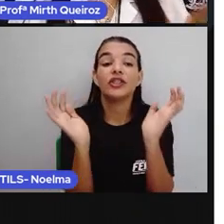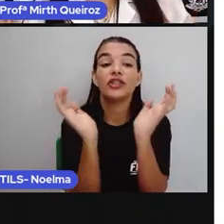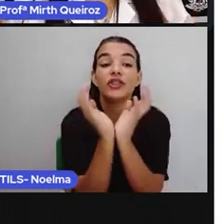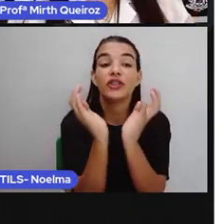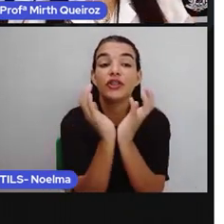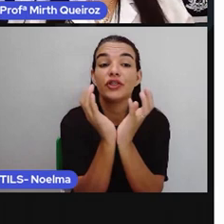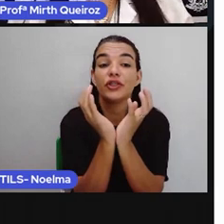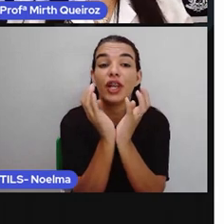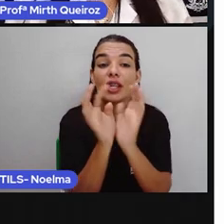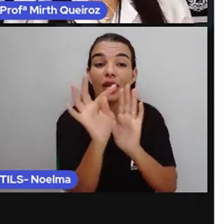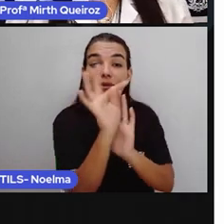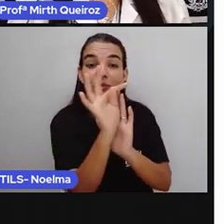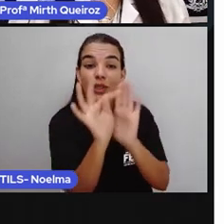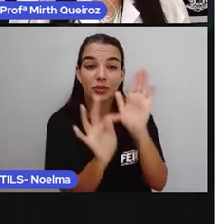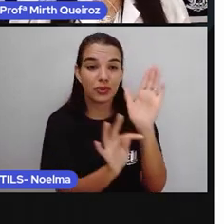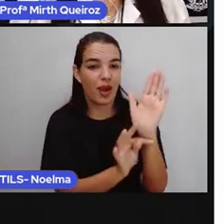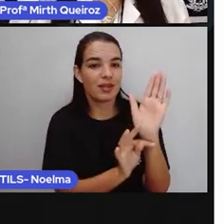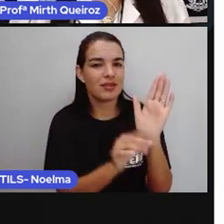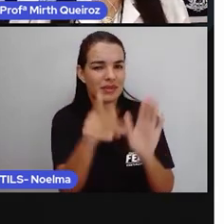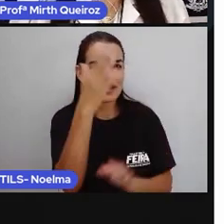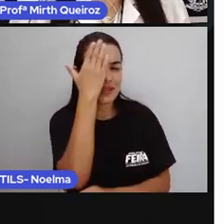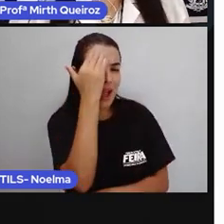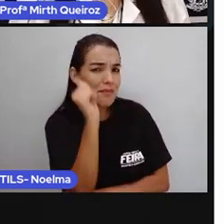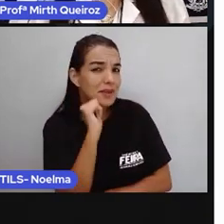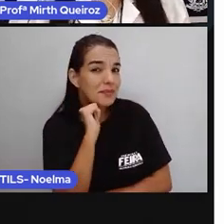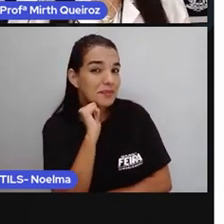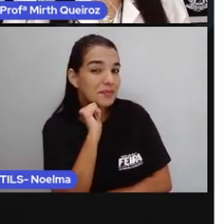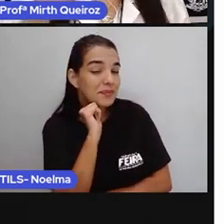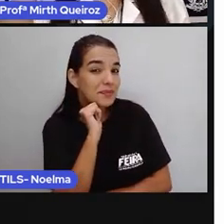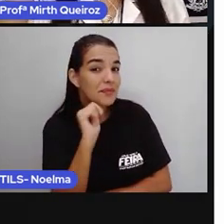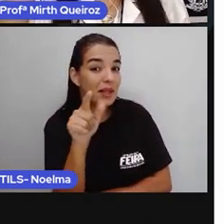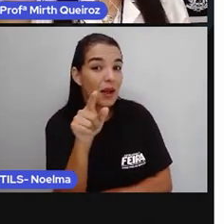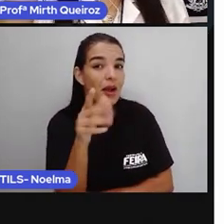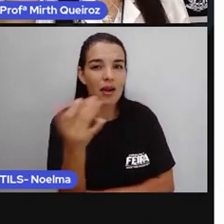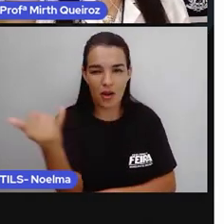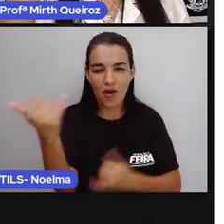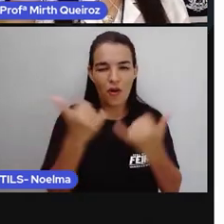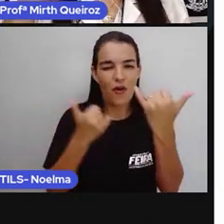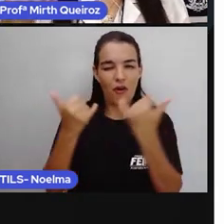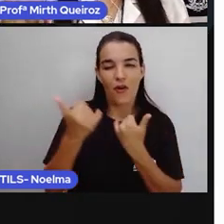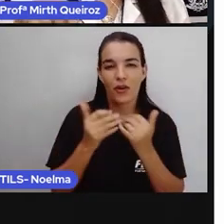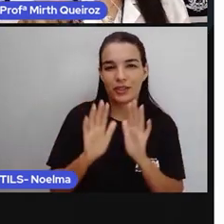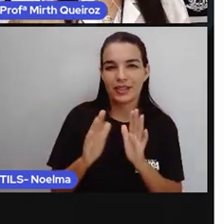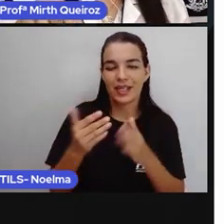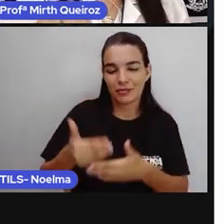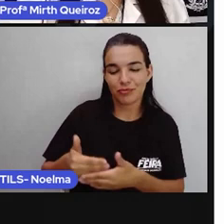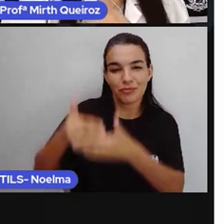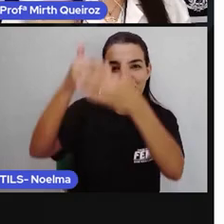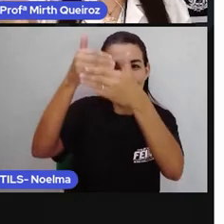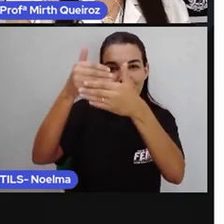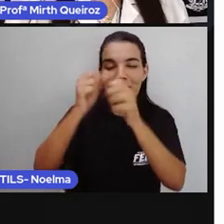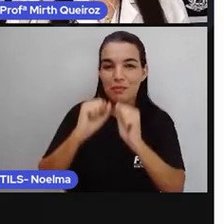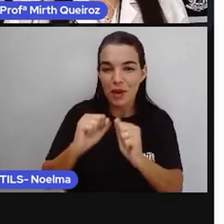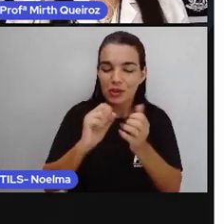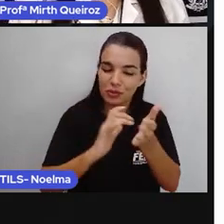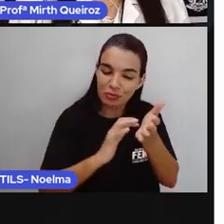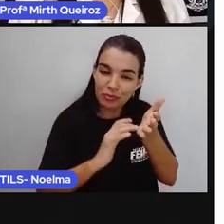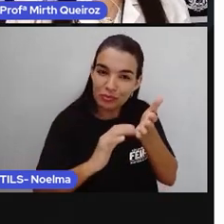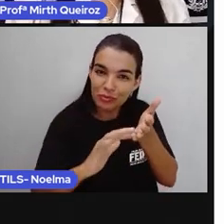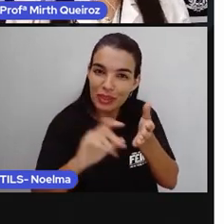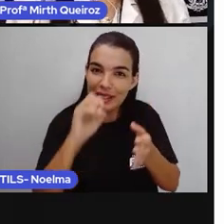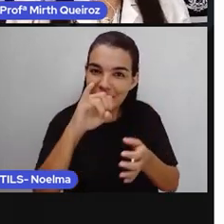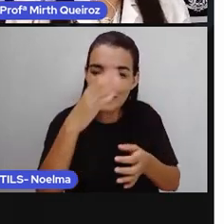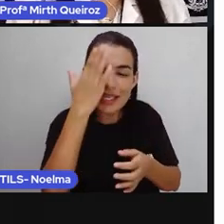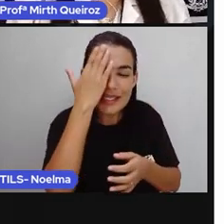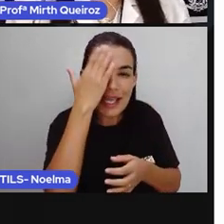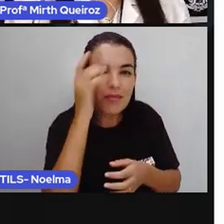Quem é que sabe aí o que que são gêneros textuais? Vocês sabem? Me conte! Fale aí no chat, coloque aí no chat para ver se vocês